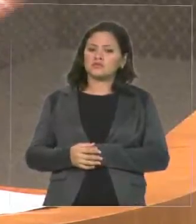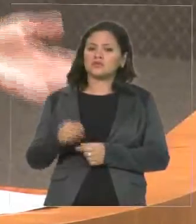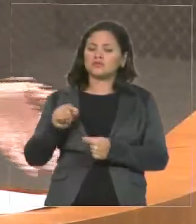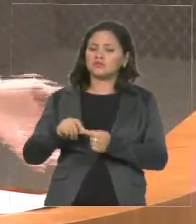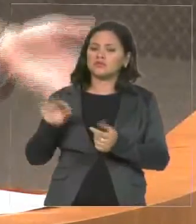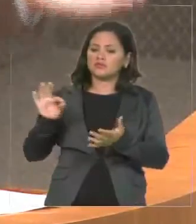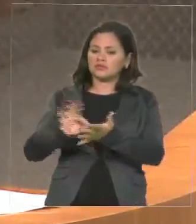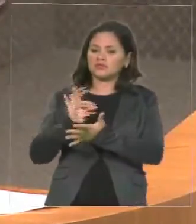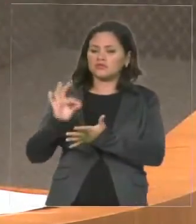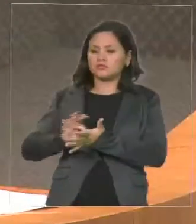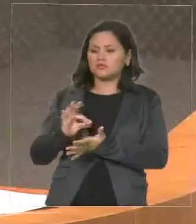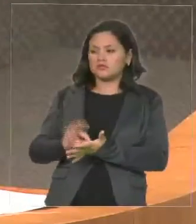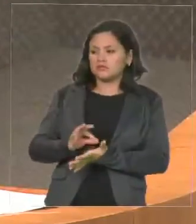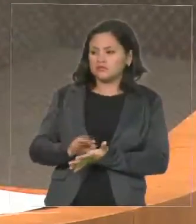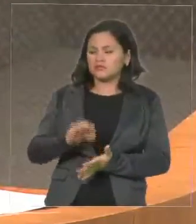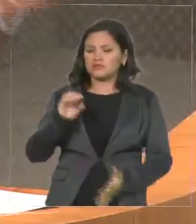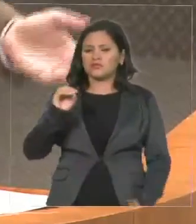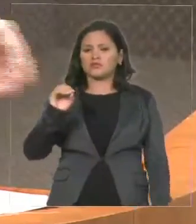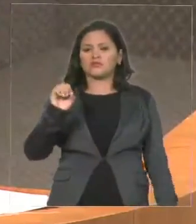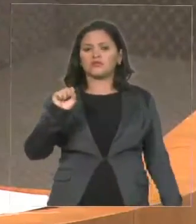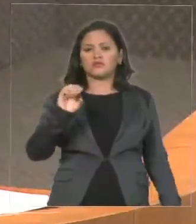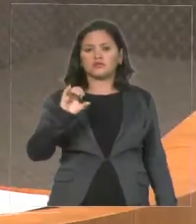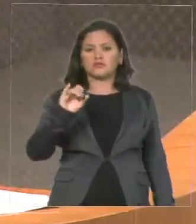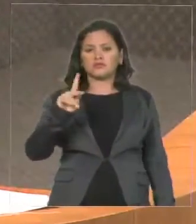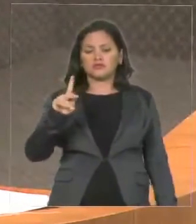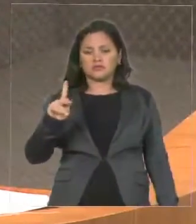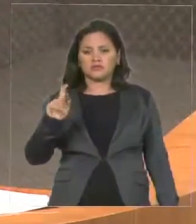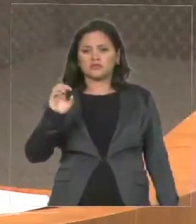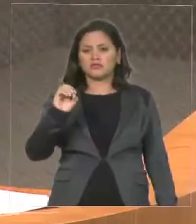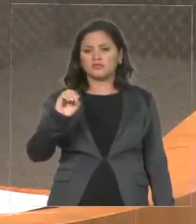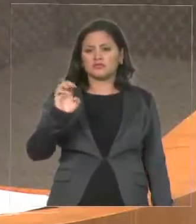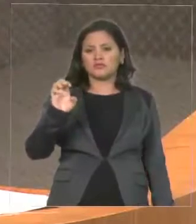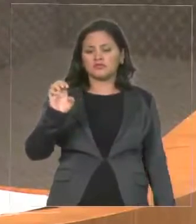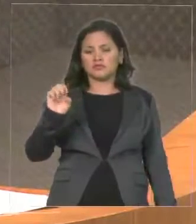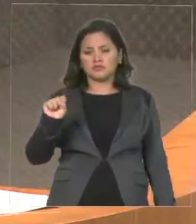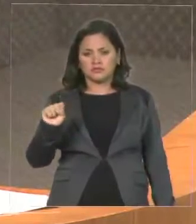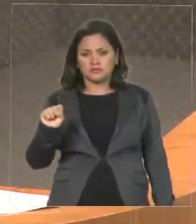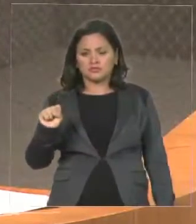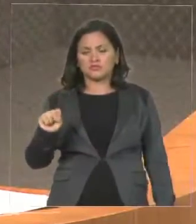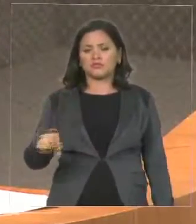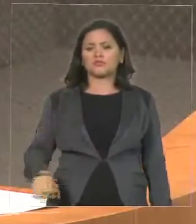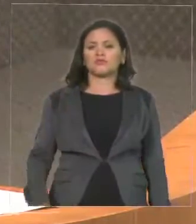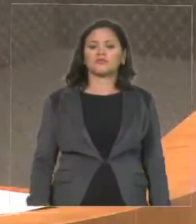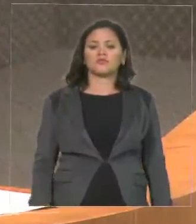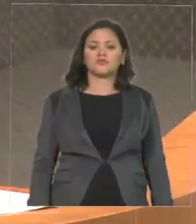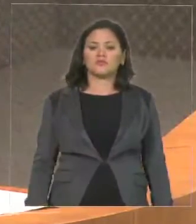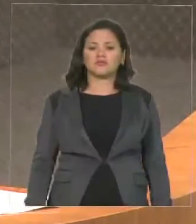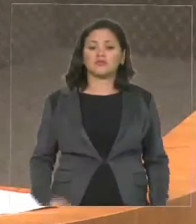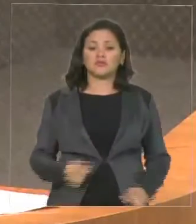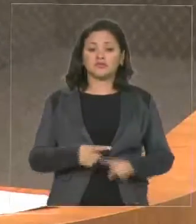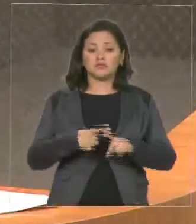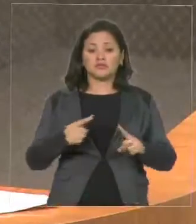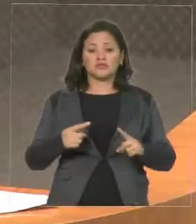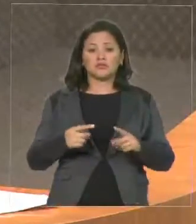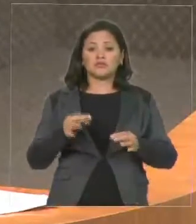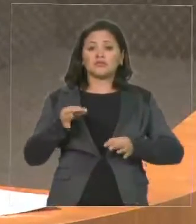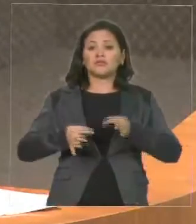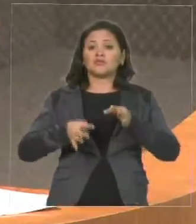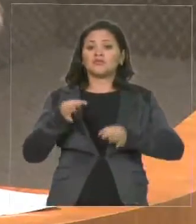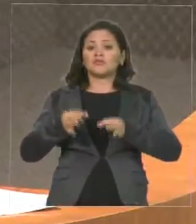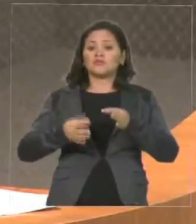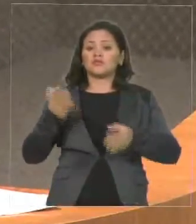estavam, continuaram, ICN, Bem Viver. Só que, o aconteceu? Uma decisão da Justiça, posteriori, obrigou o governo